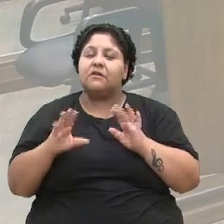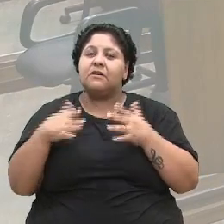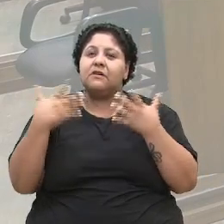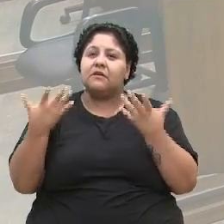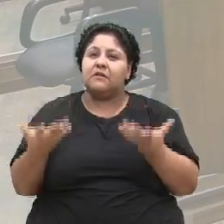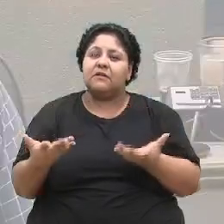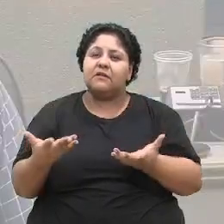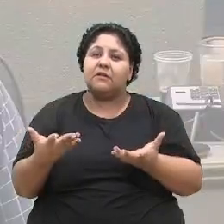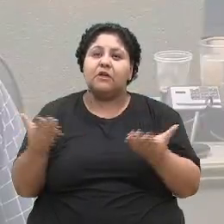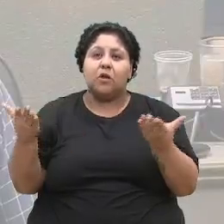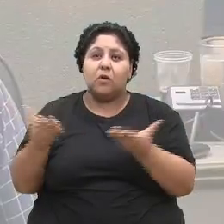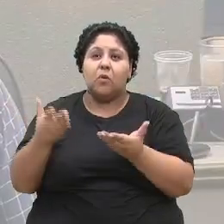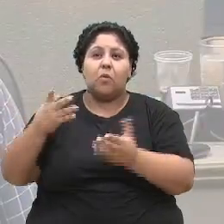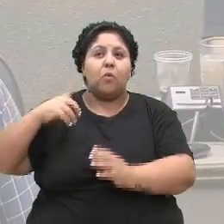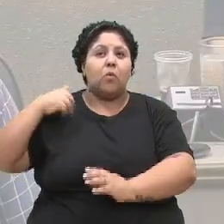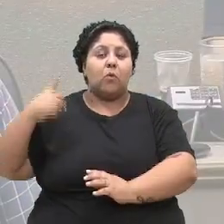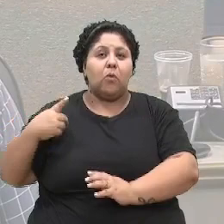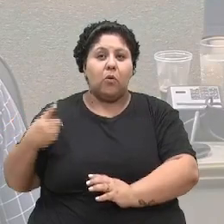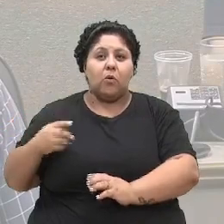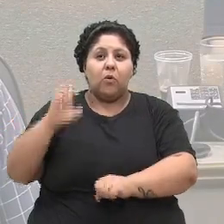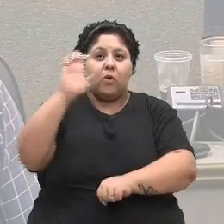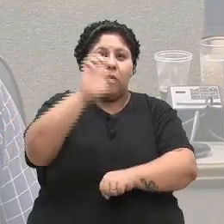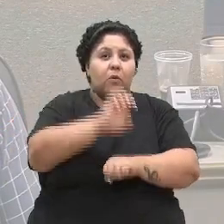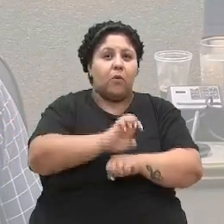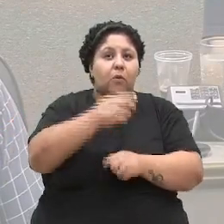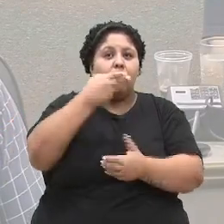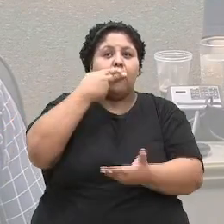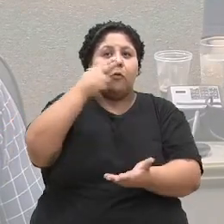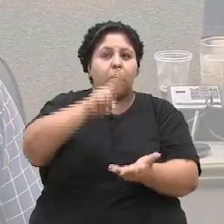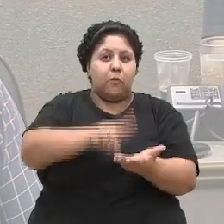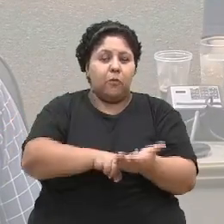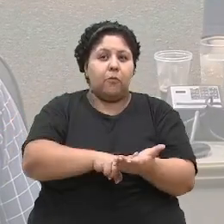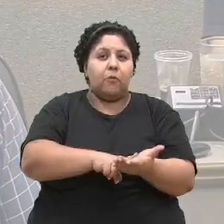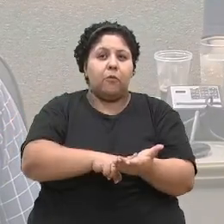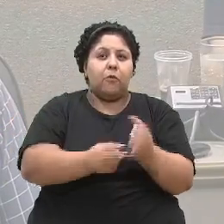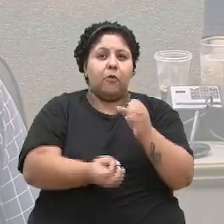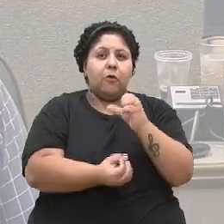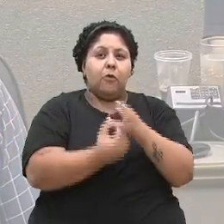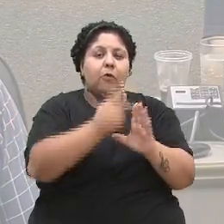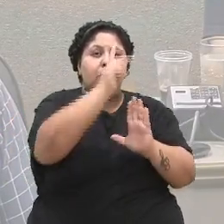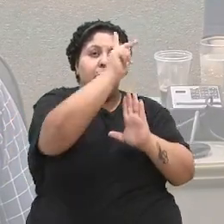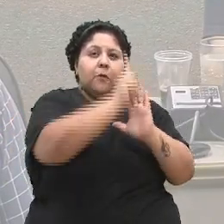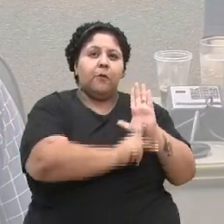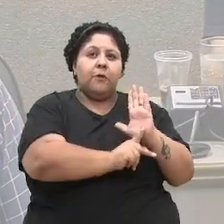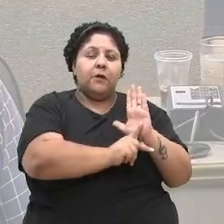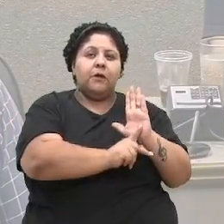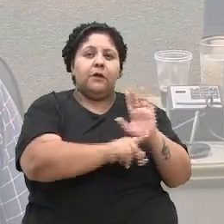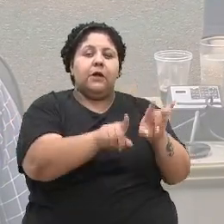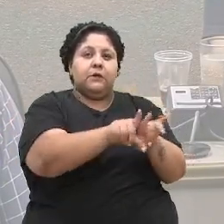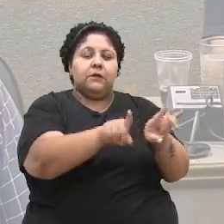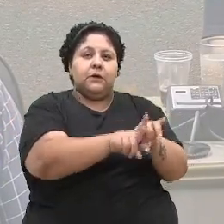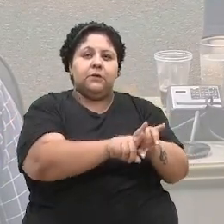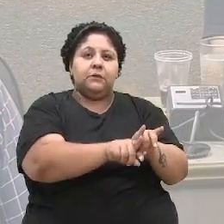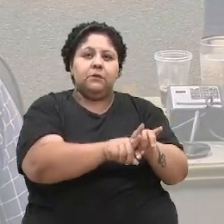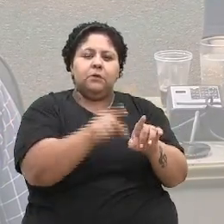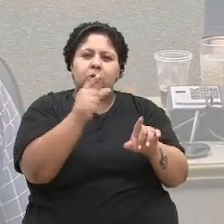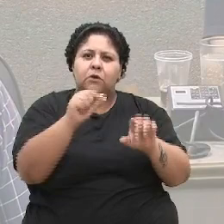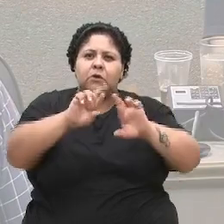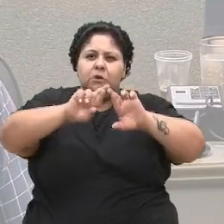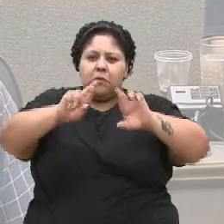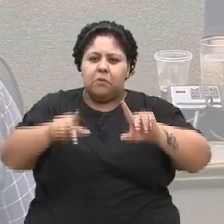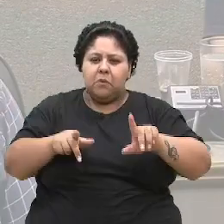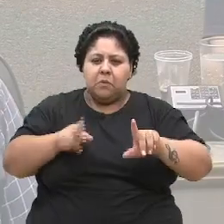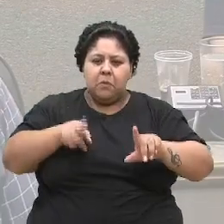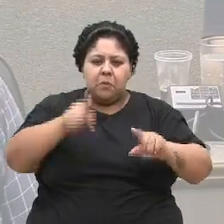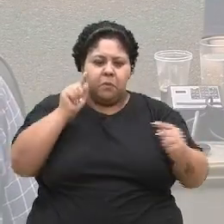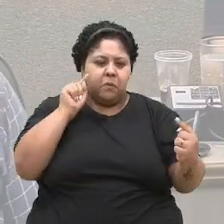hoje deputado estadual Neryl Carteiro, protocolou um projeto com a mesma, um pouco diferente, mas com o mesmo objetivo,